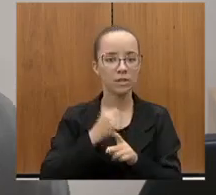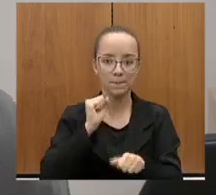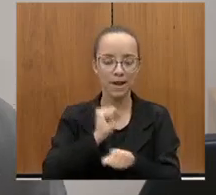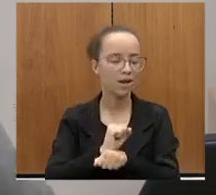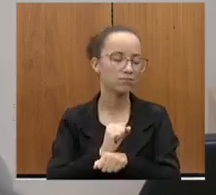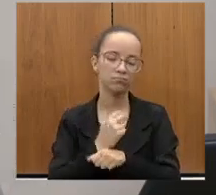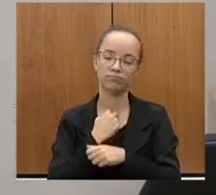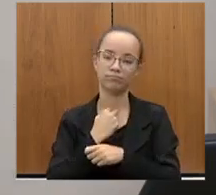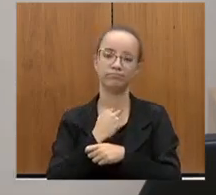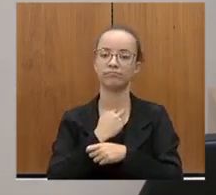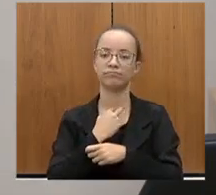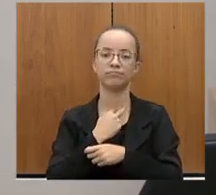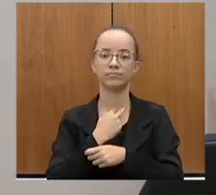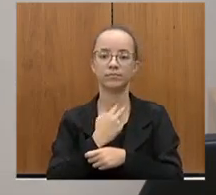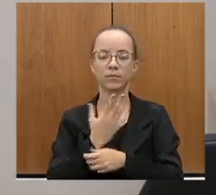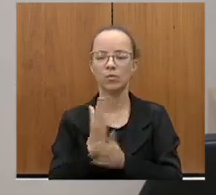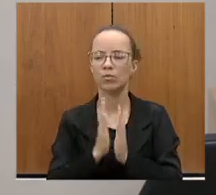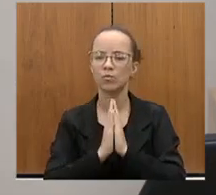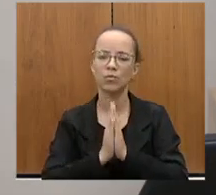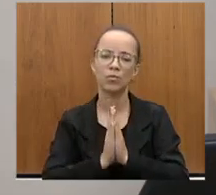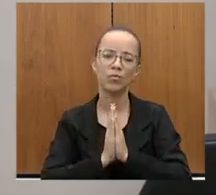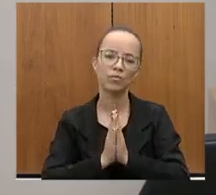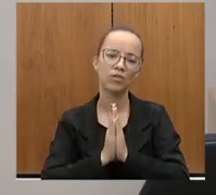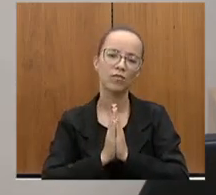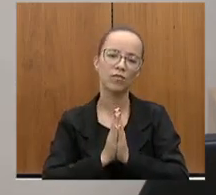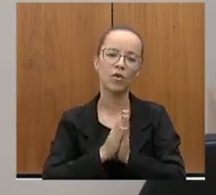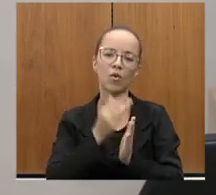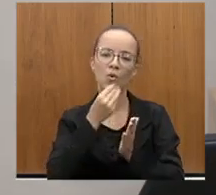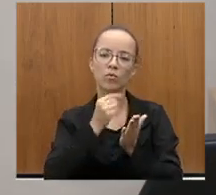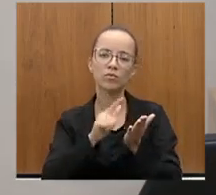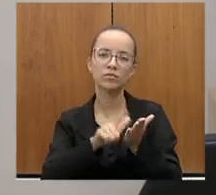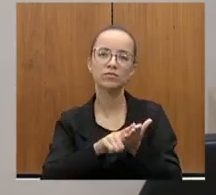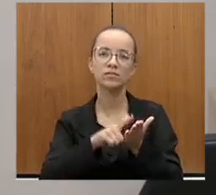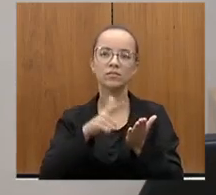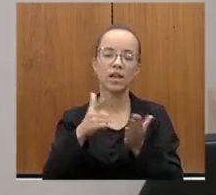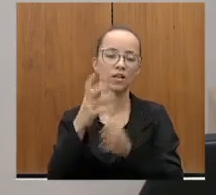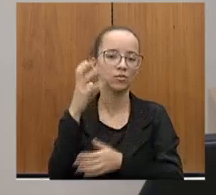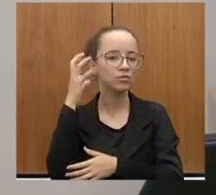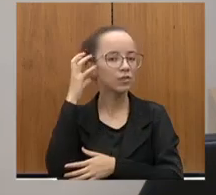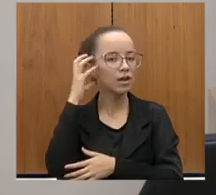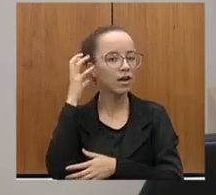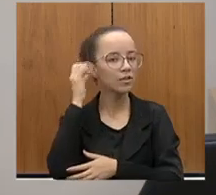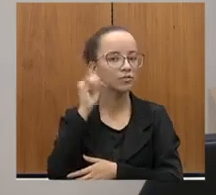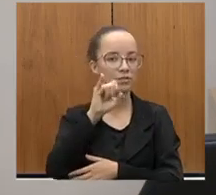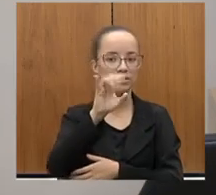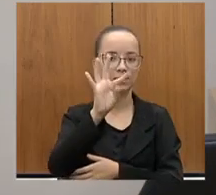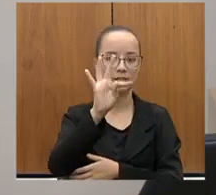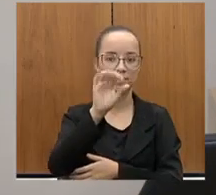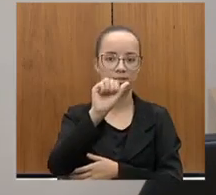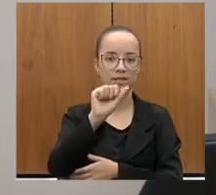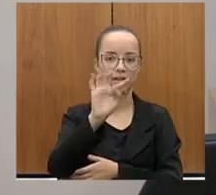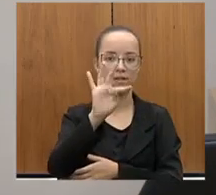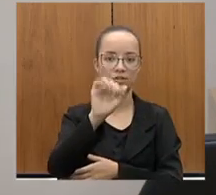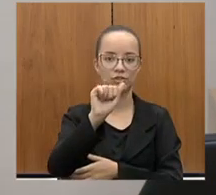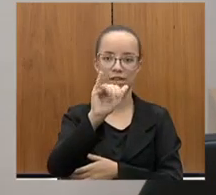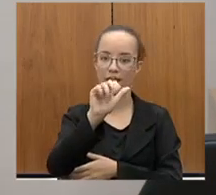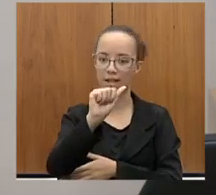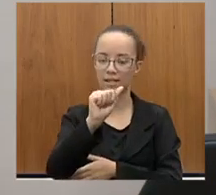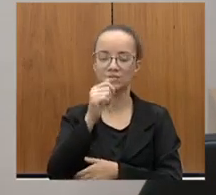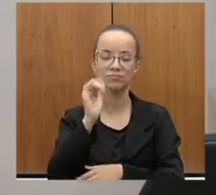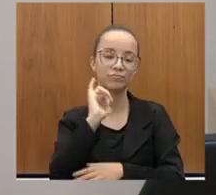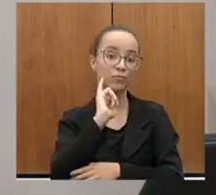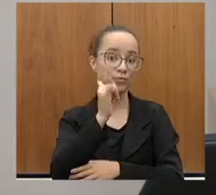parar, meu querido jornalista, levando para a nossa rádio Itatiaia também todas essas informações.